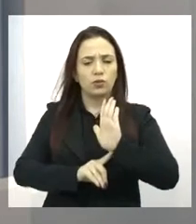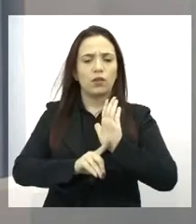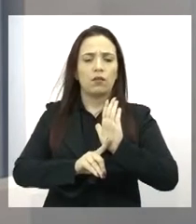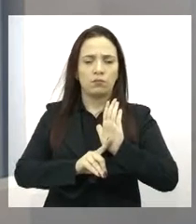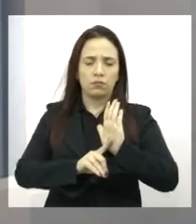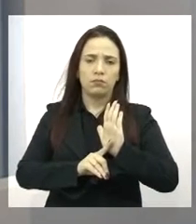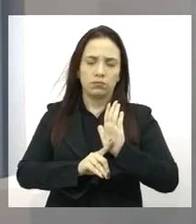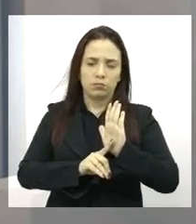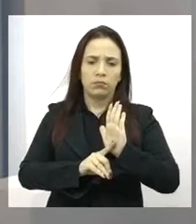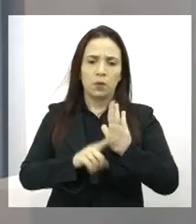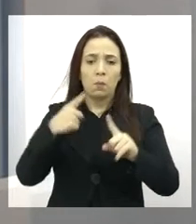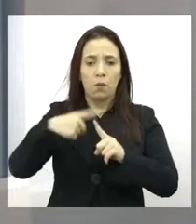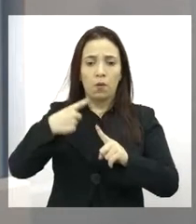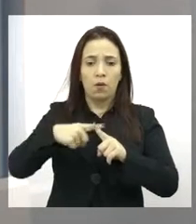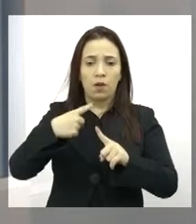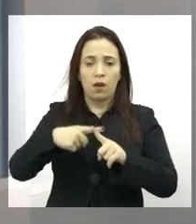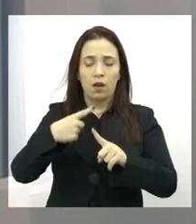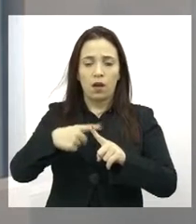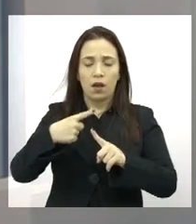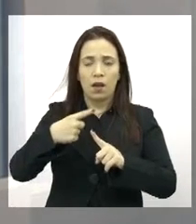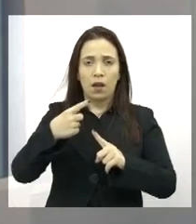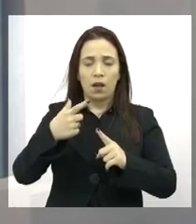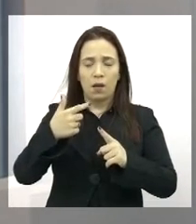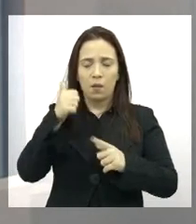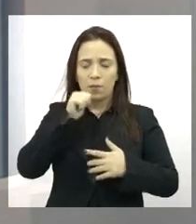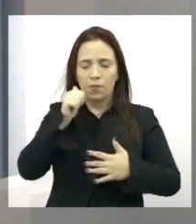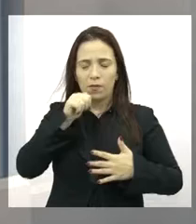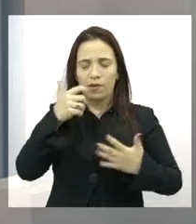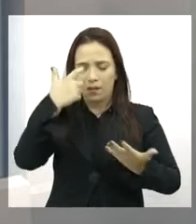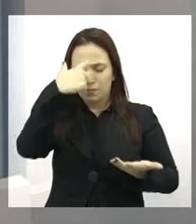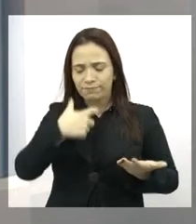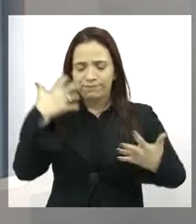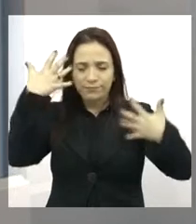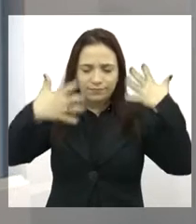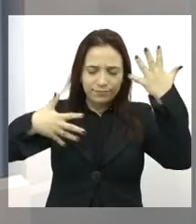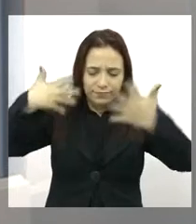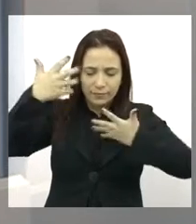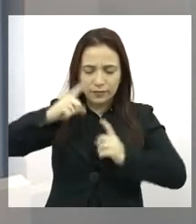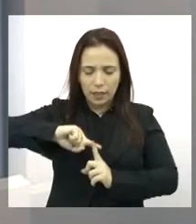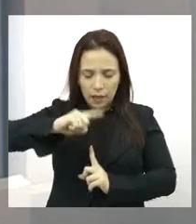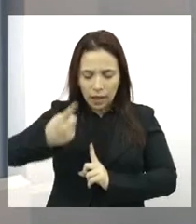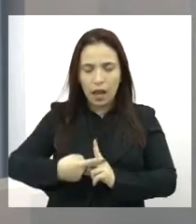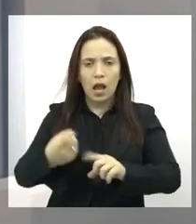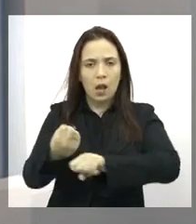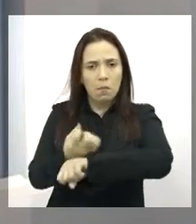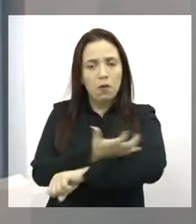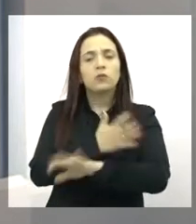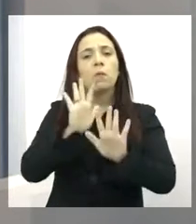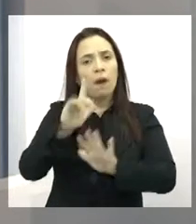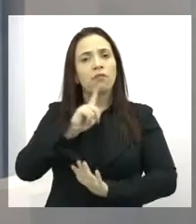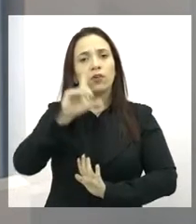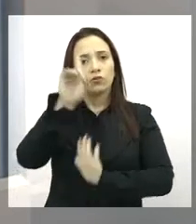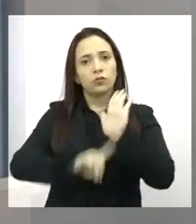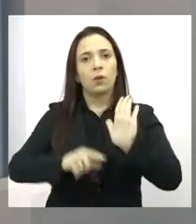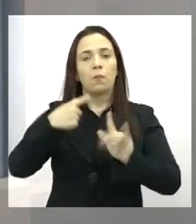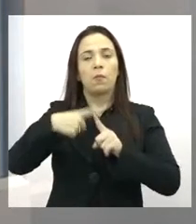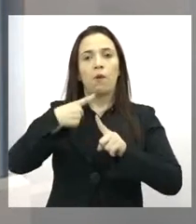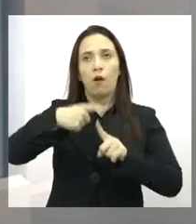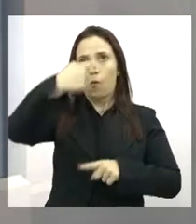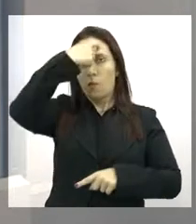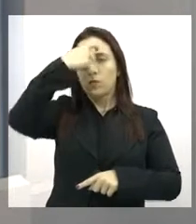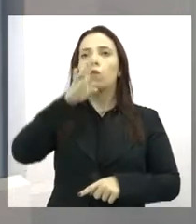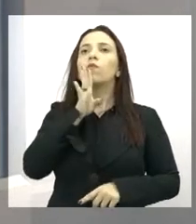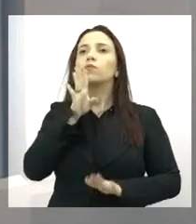momento. Lógico que é um momento que a mulher fica bastante tensa, são muitas emoções, mas é importante que ela tenha conhecimento